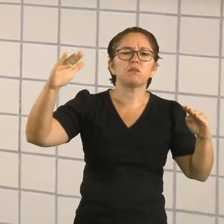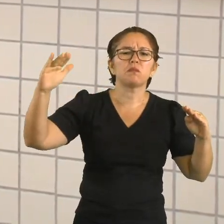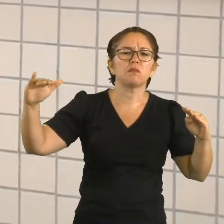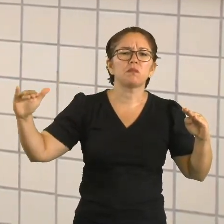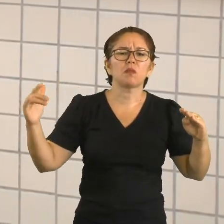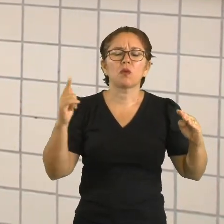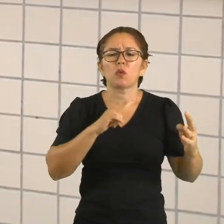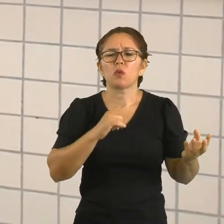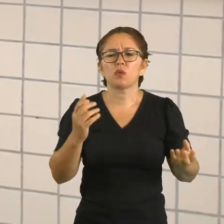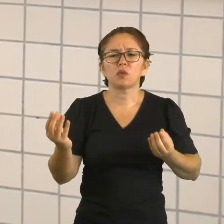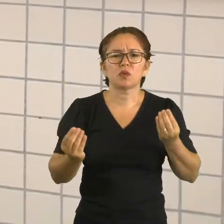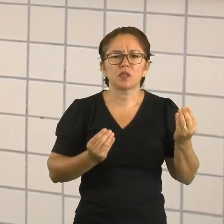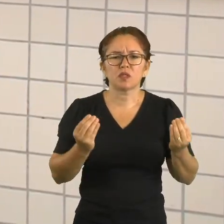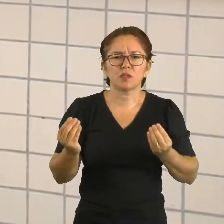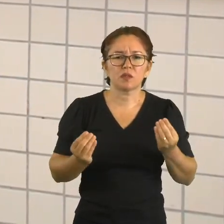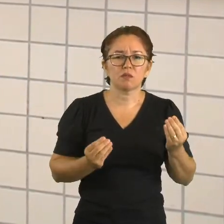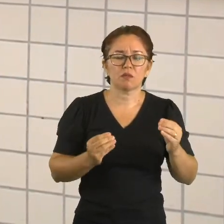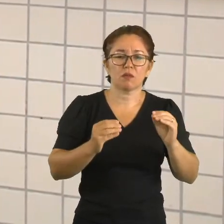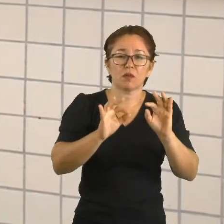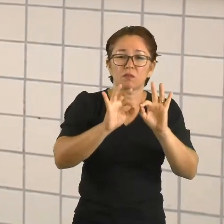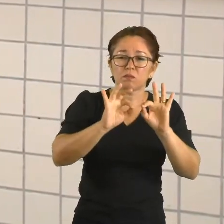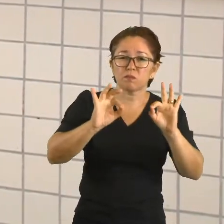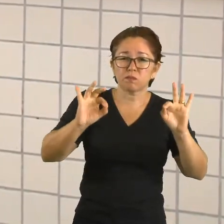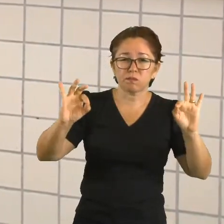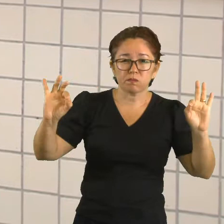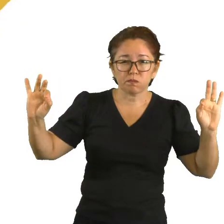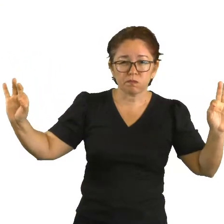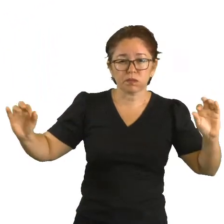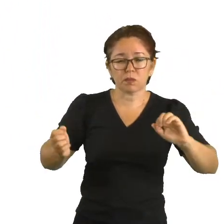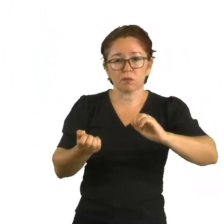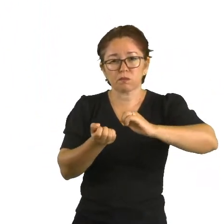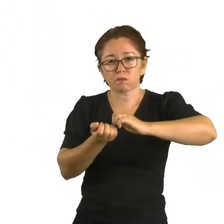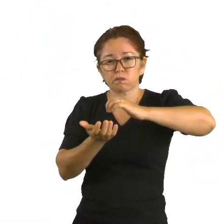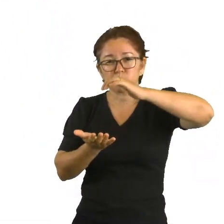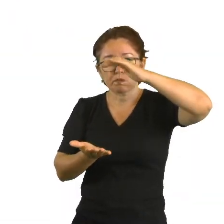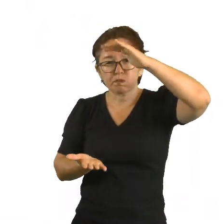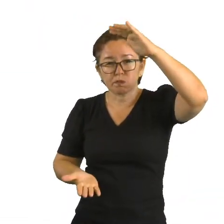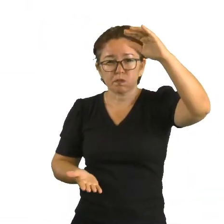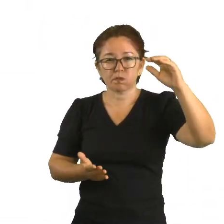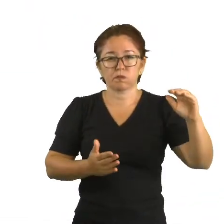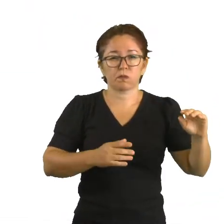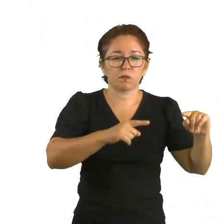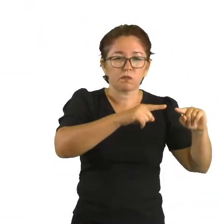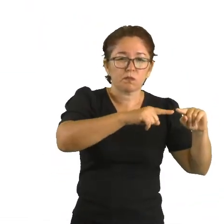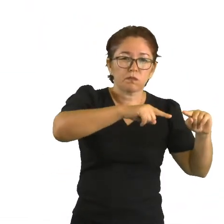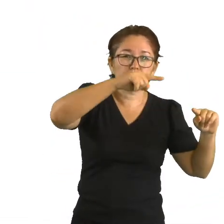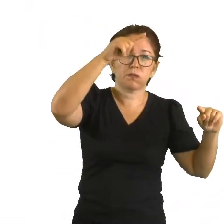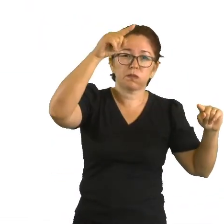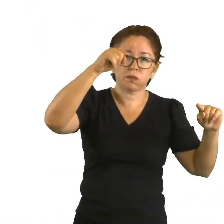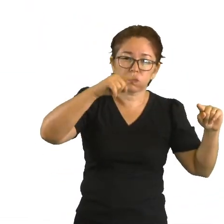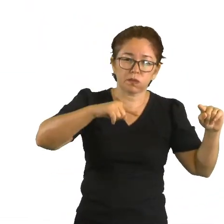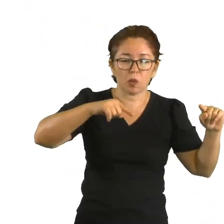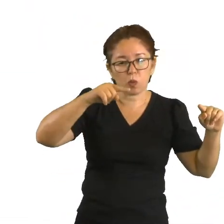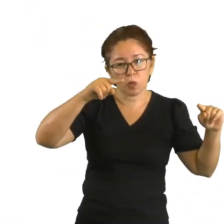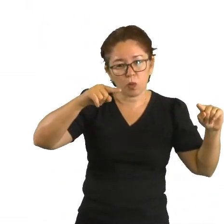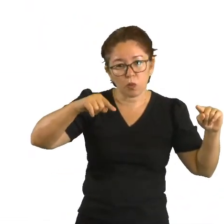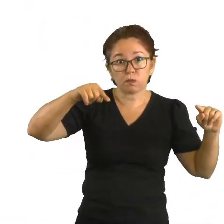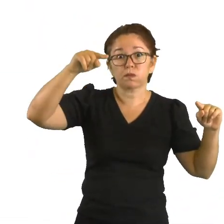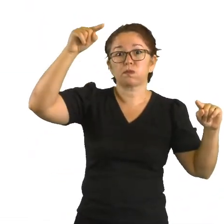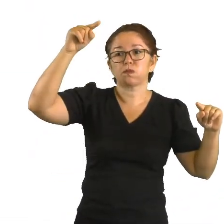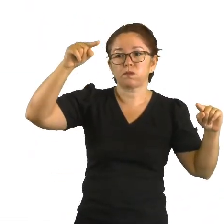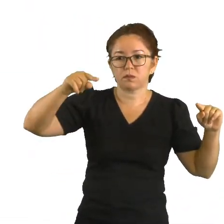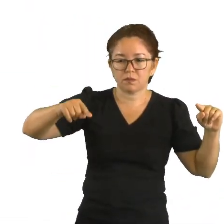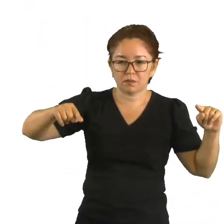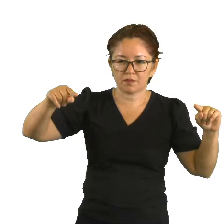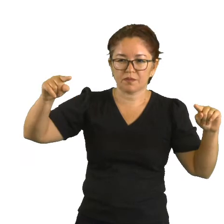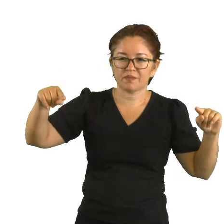Amplitude, comprimento, tá? A frequência daquela onda. Para isso, no slide está